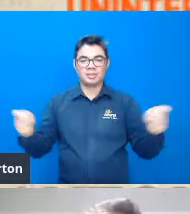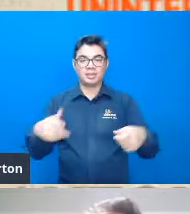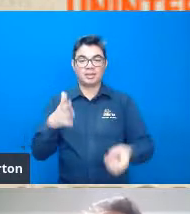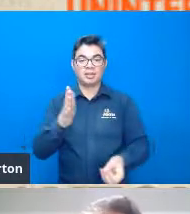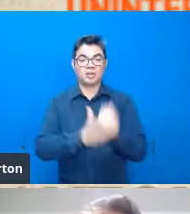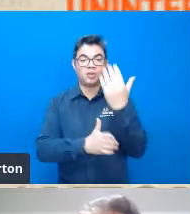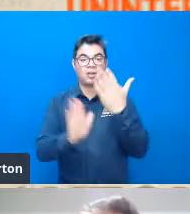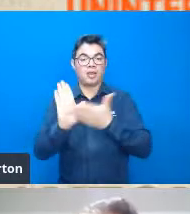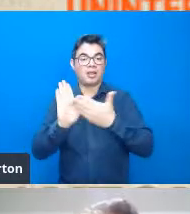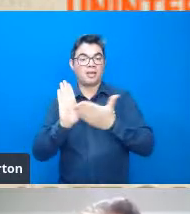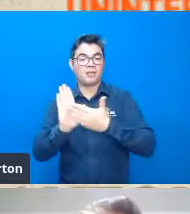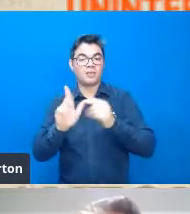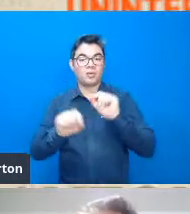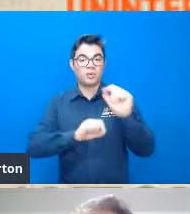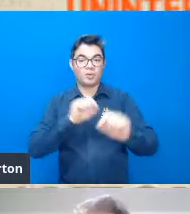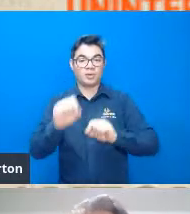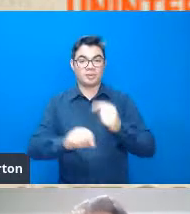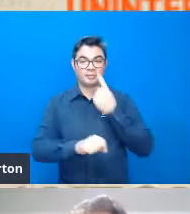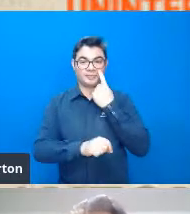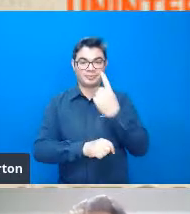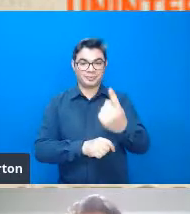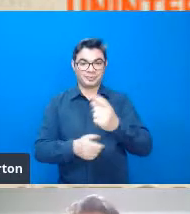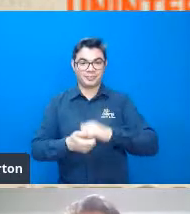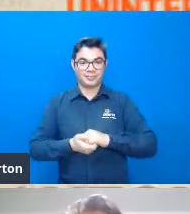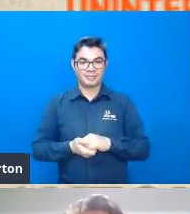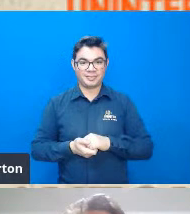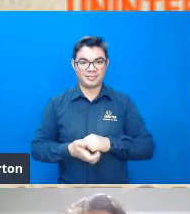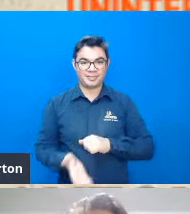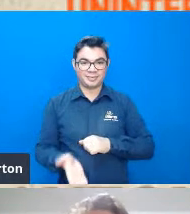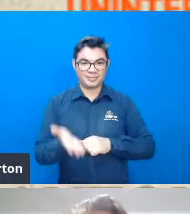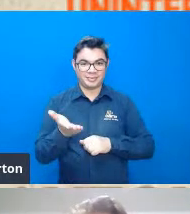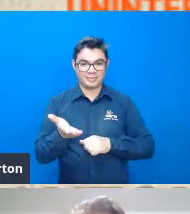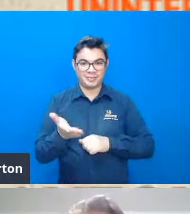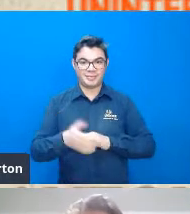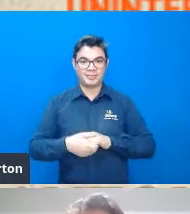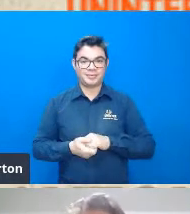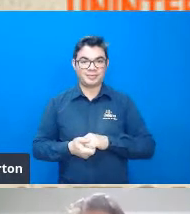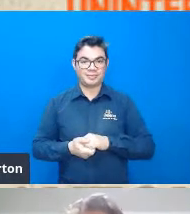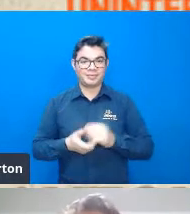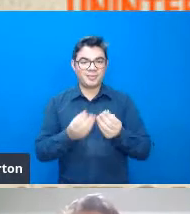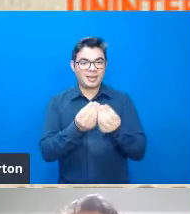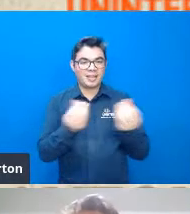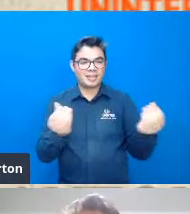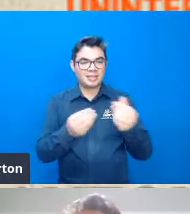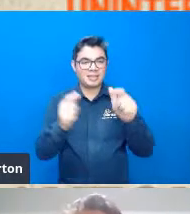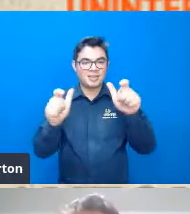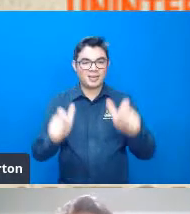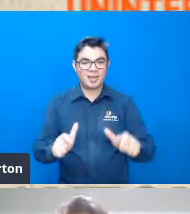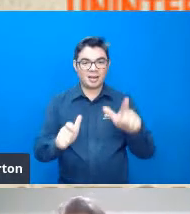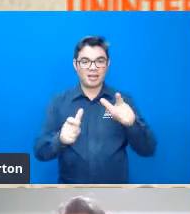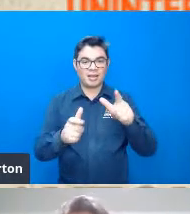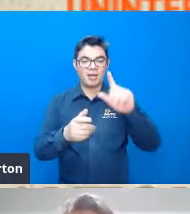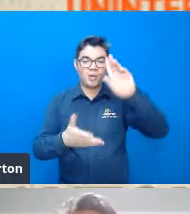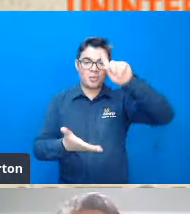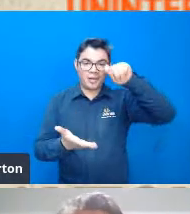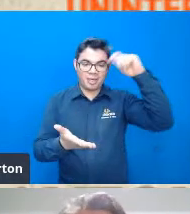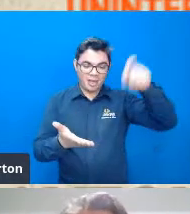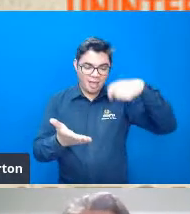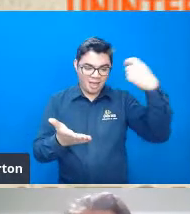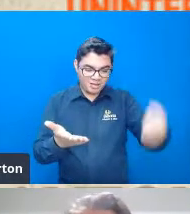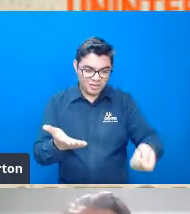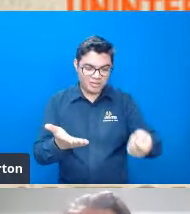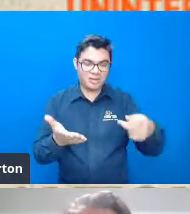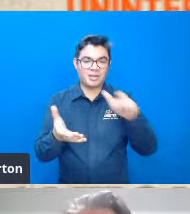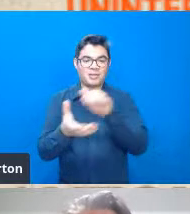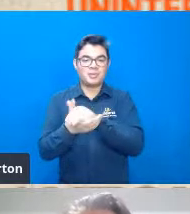um livro chamado Essence of Place Essência do Lugar na homenagem da sua esposa uma homenagem póstuma ele fez até uma exposição